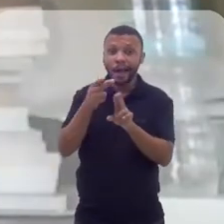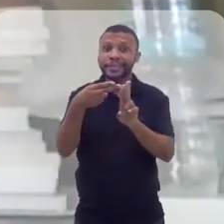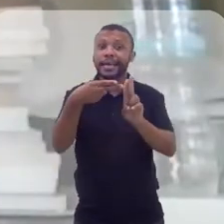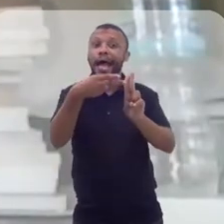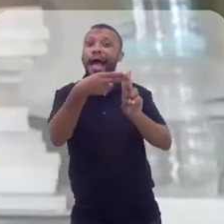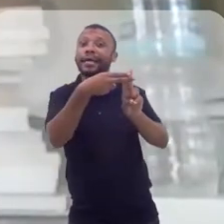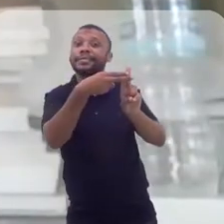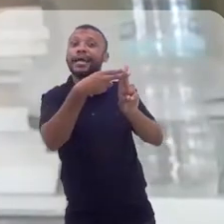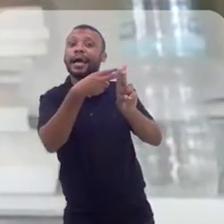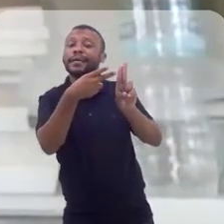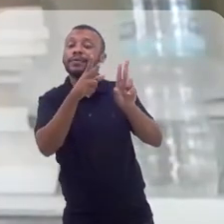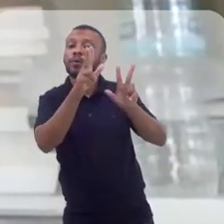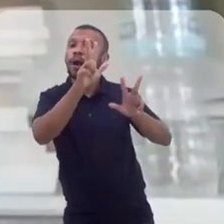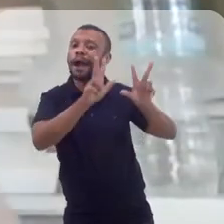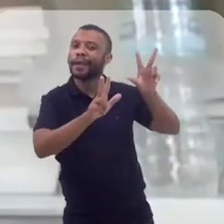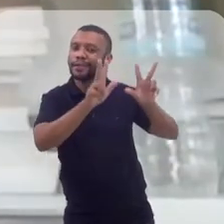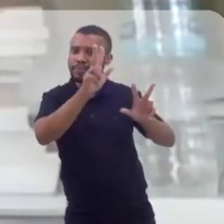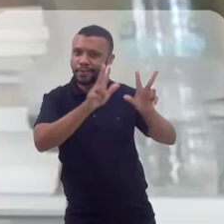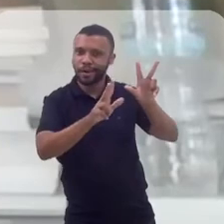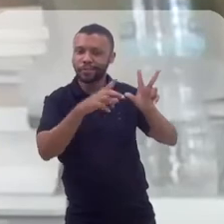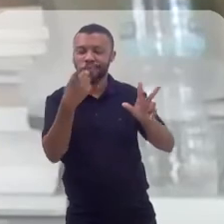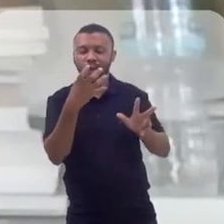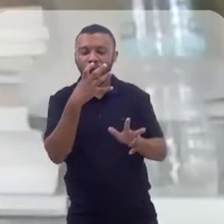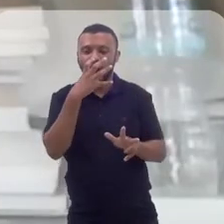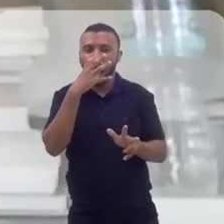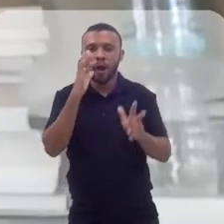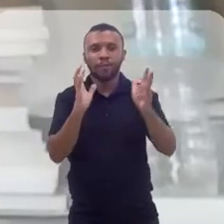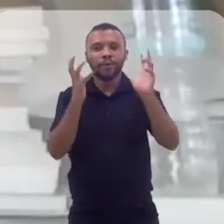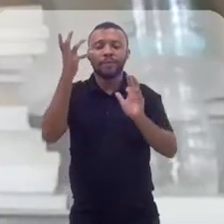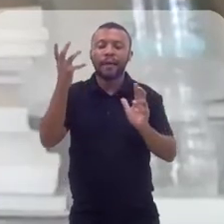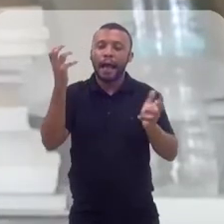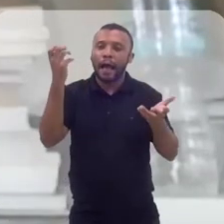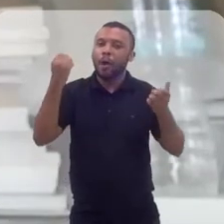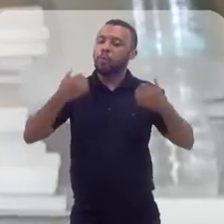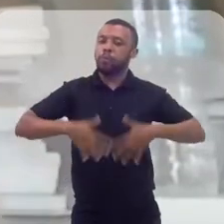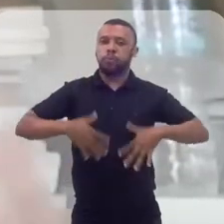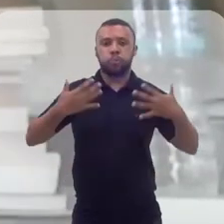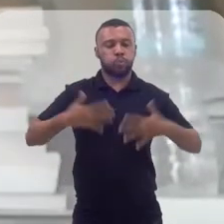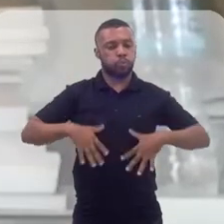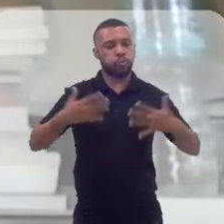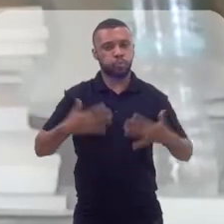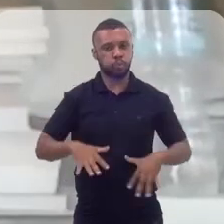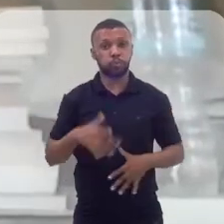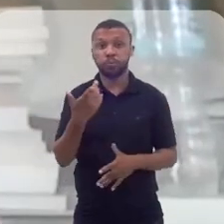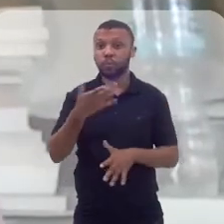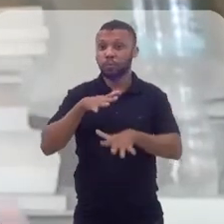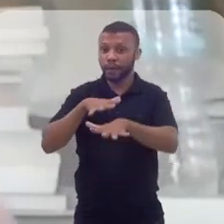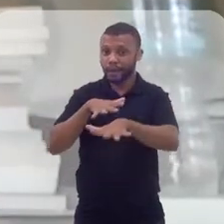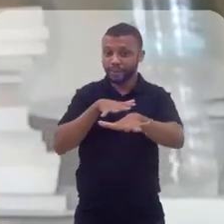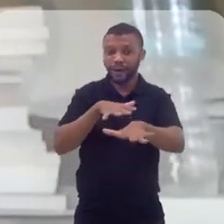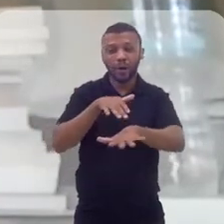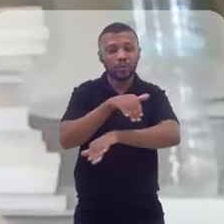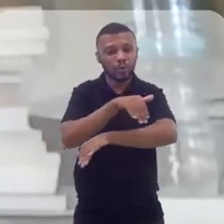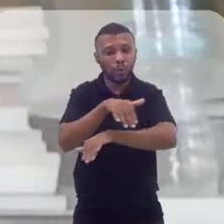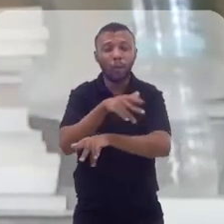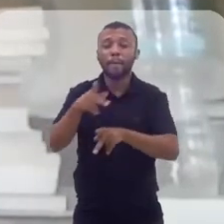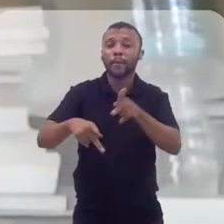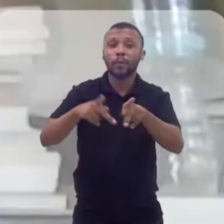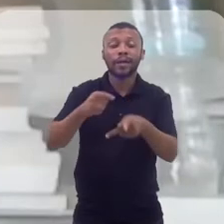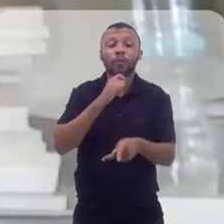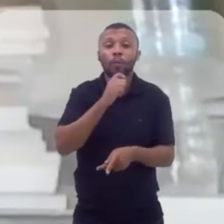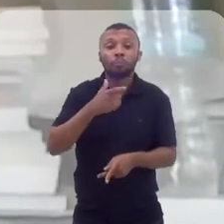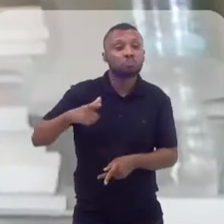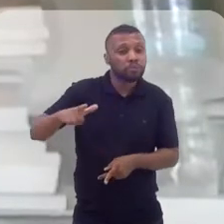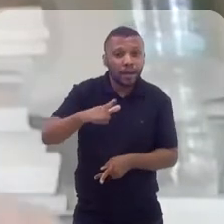hashtags do carnaval. E a gente viu um fenômeno absurdo. Saiu até no New York Times, o carnaval de rua do Rio de Janeiro, que nem